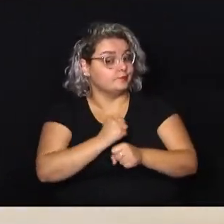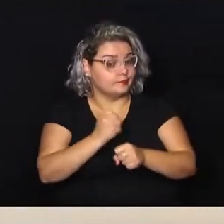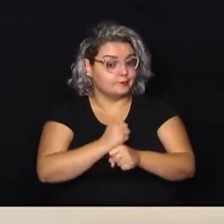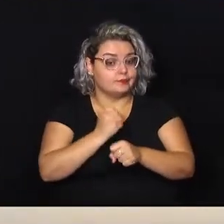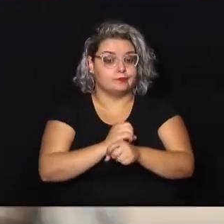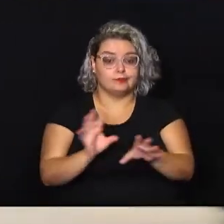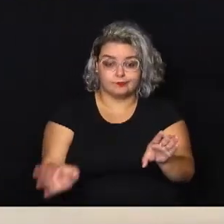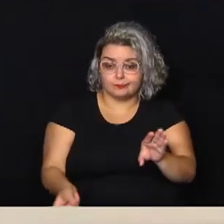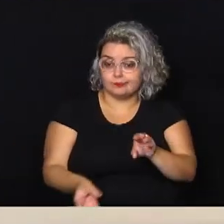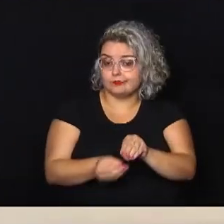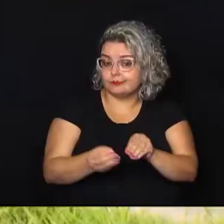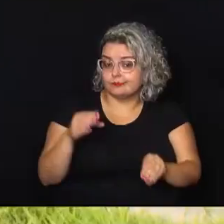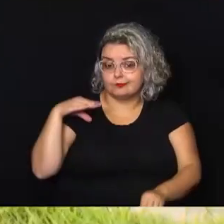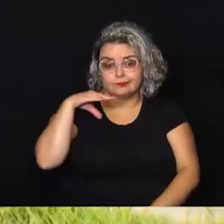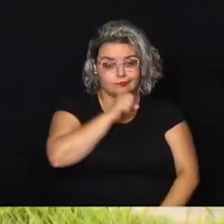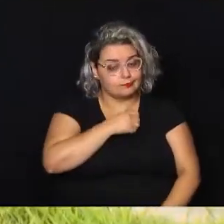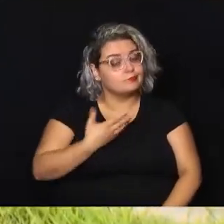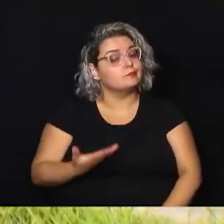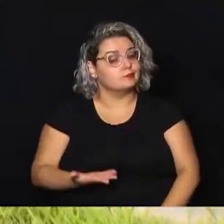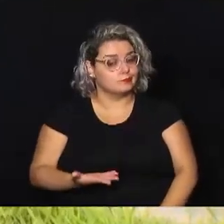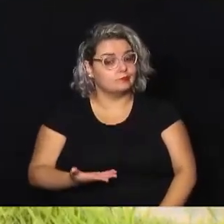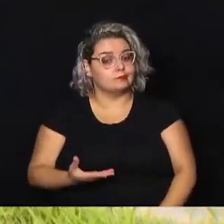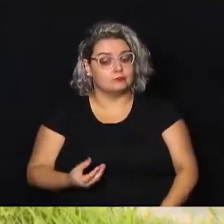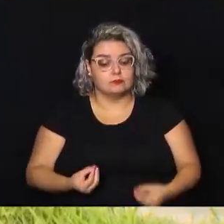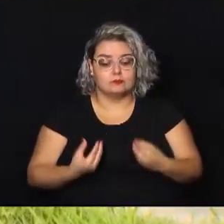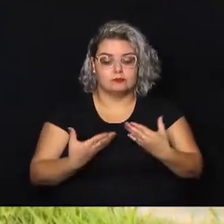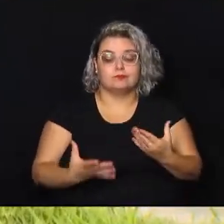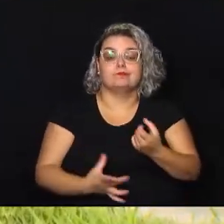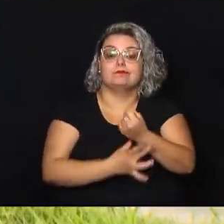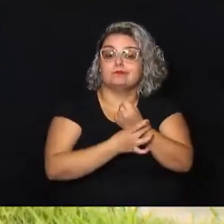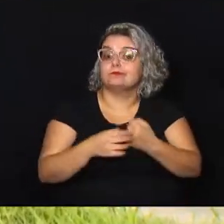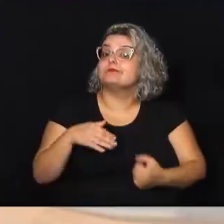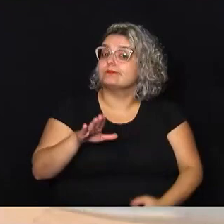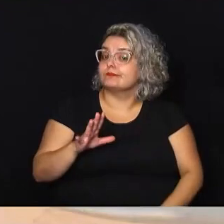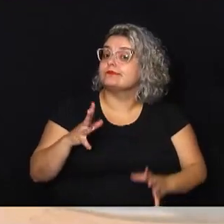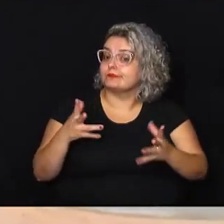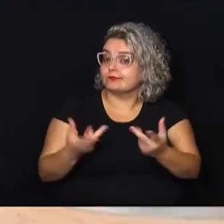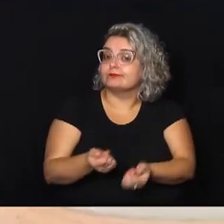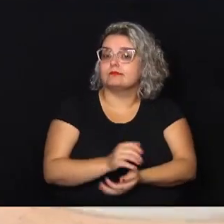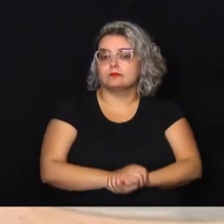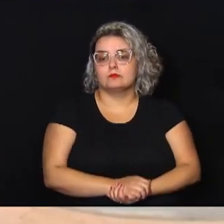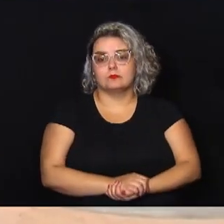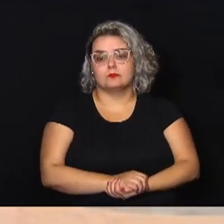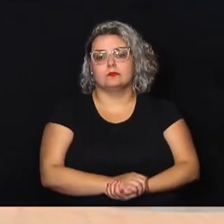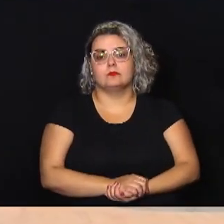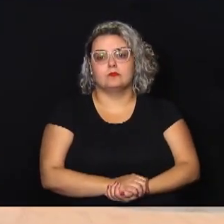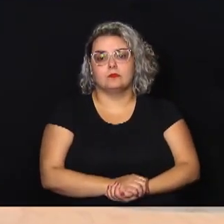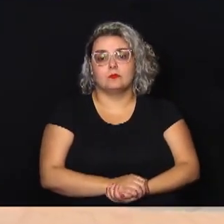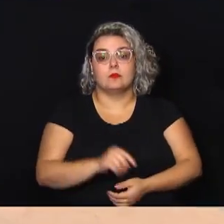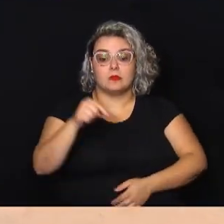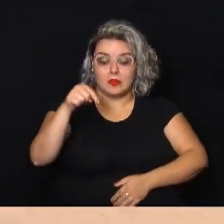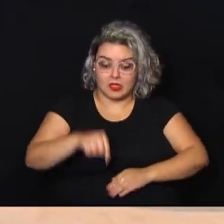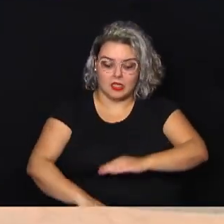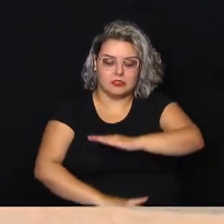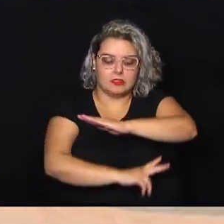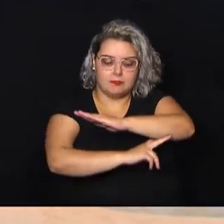concluídas o quanto antes para trazer mais segurança a todos. Duplicando essa ponte aqui,